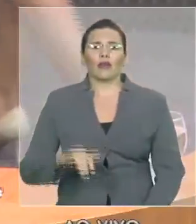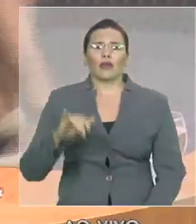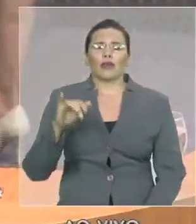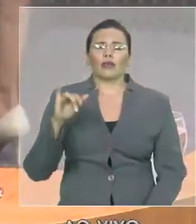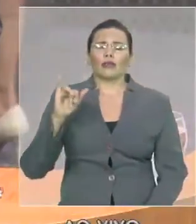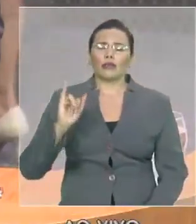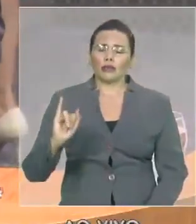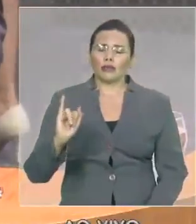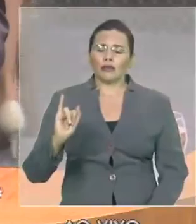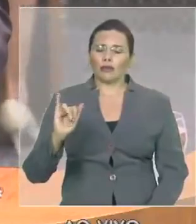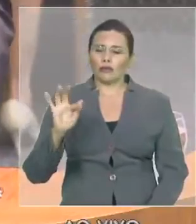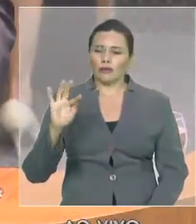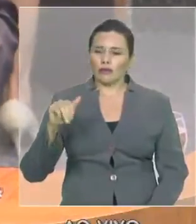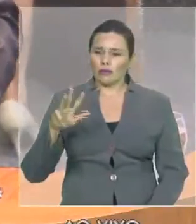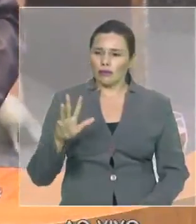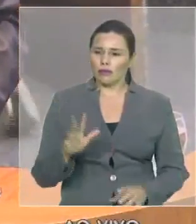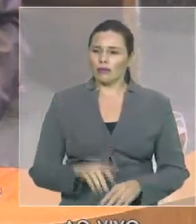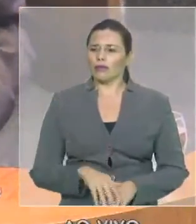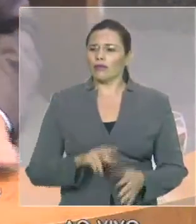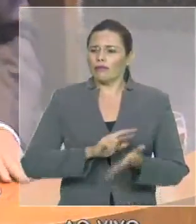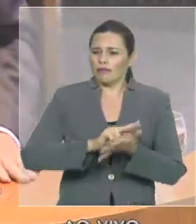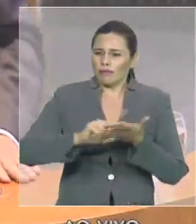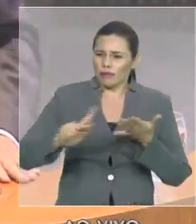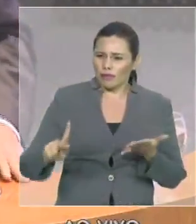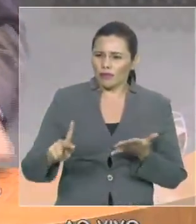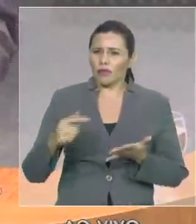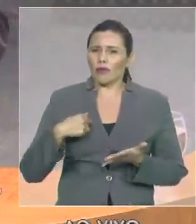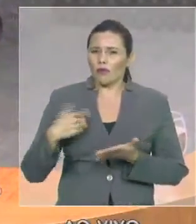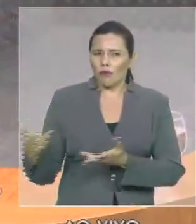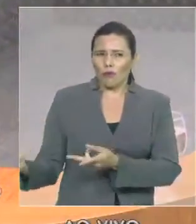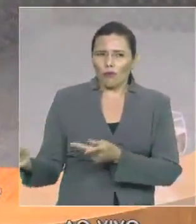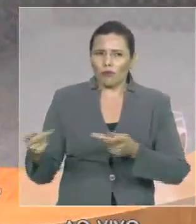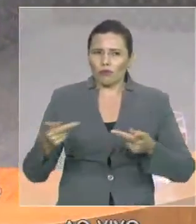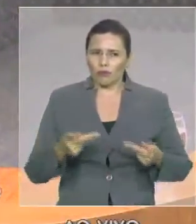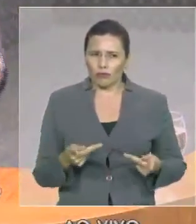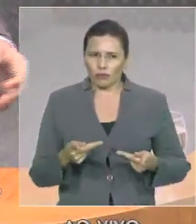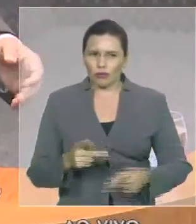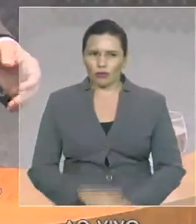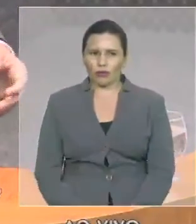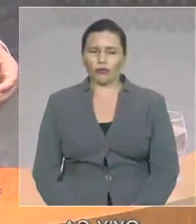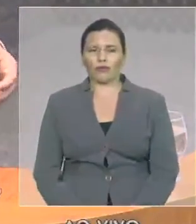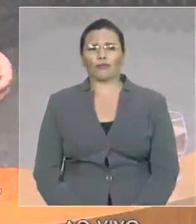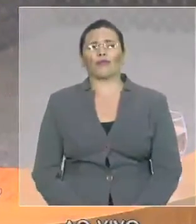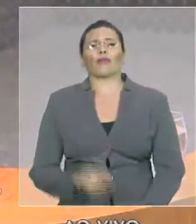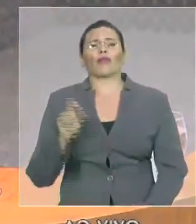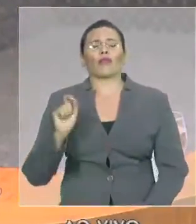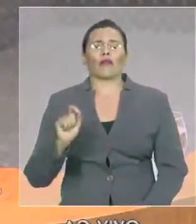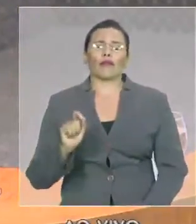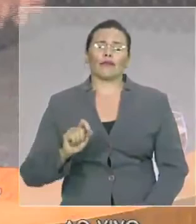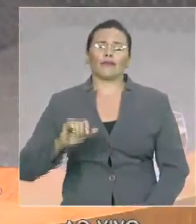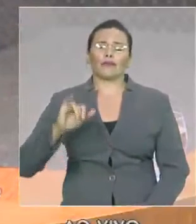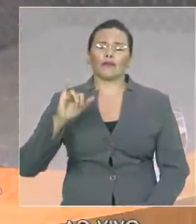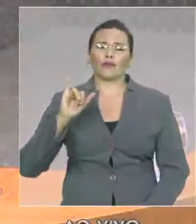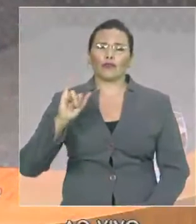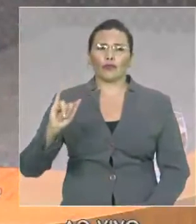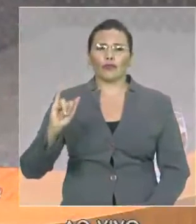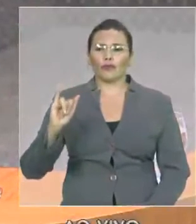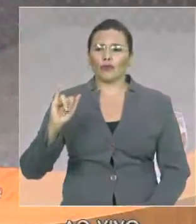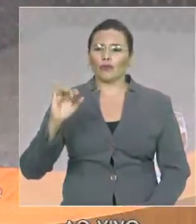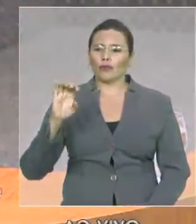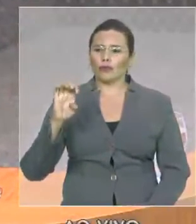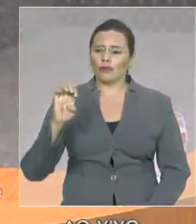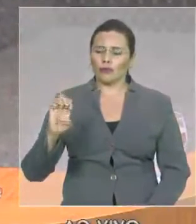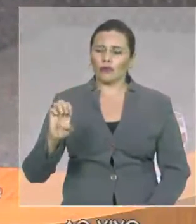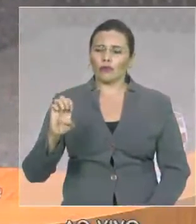parlamentares para o início das aulas das três primeiras unidades do Instituto Estadual de Educação Ciência e Tecnologia escolas de